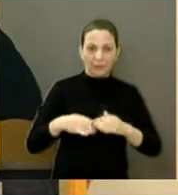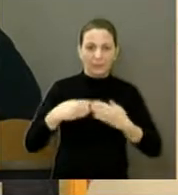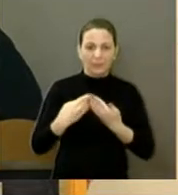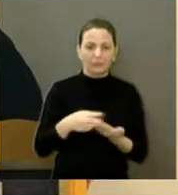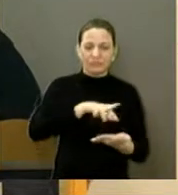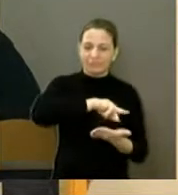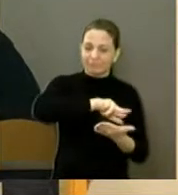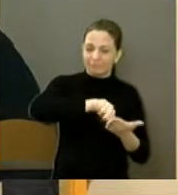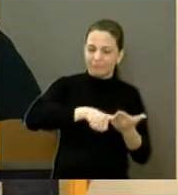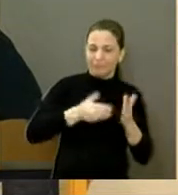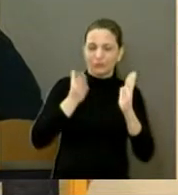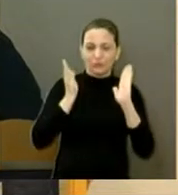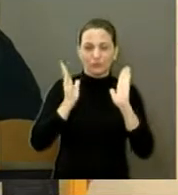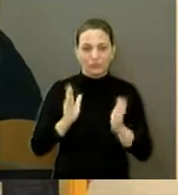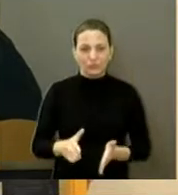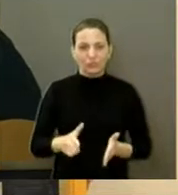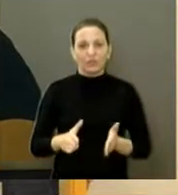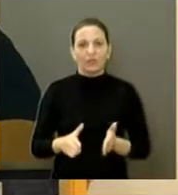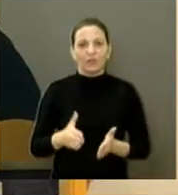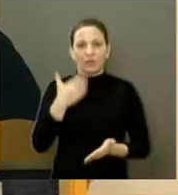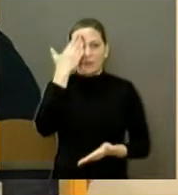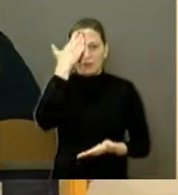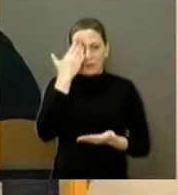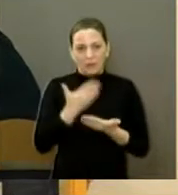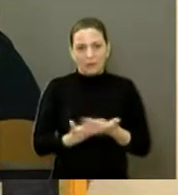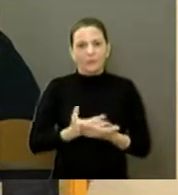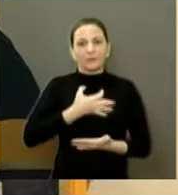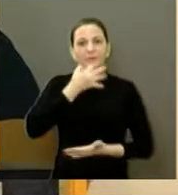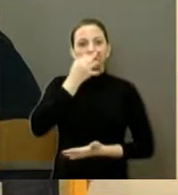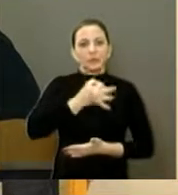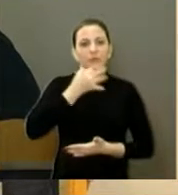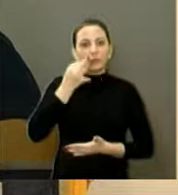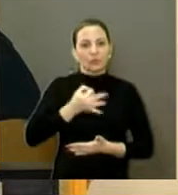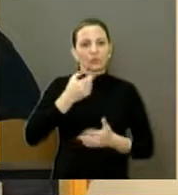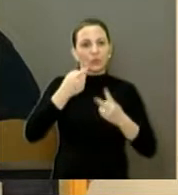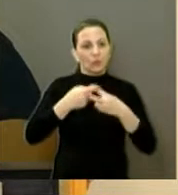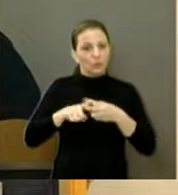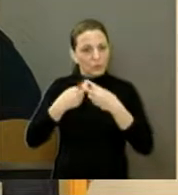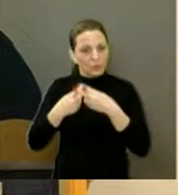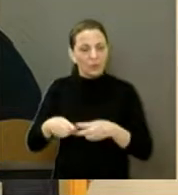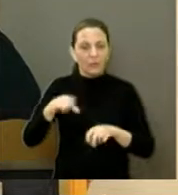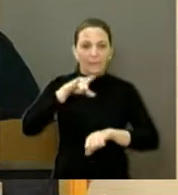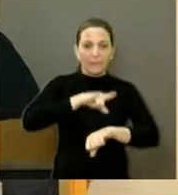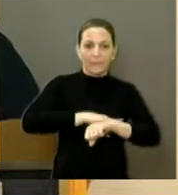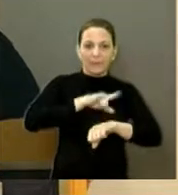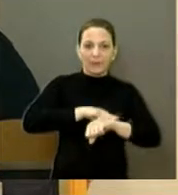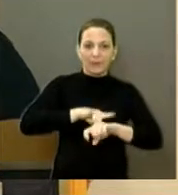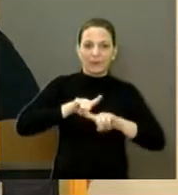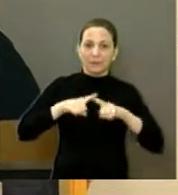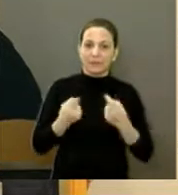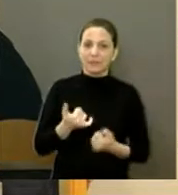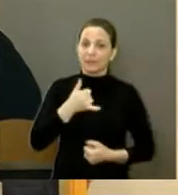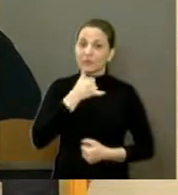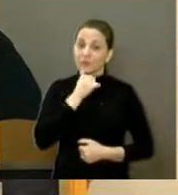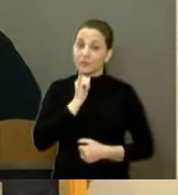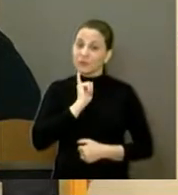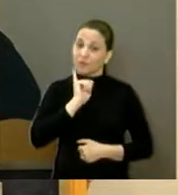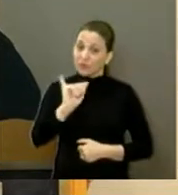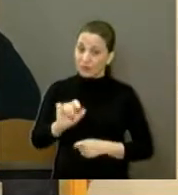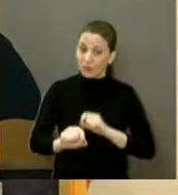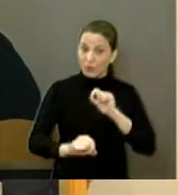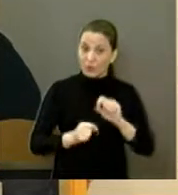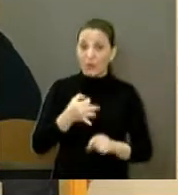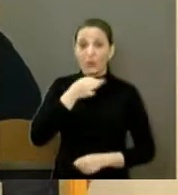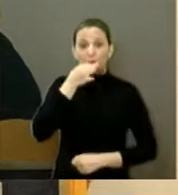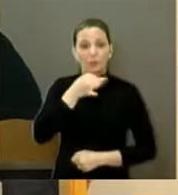e, com certeza, a proposta é recuperar aqueles banheiros, e, infelizmente, dizer que dentro da